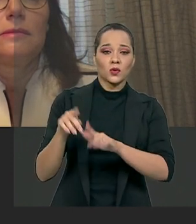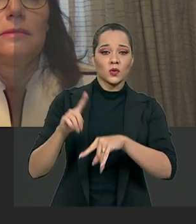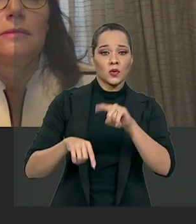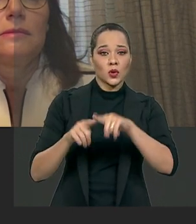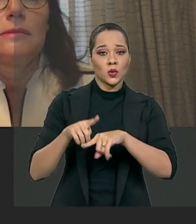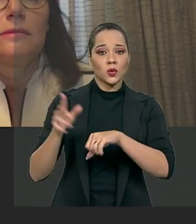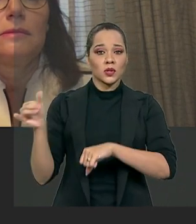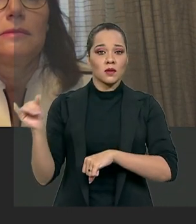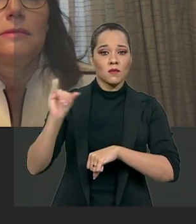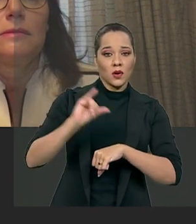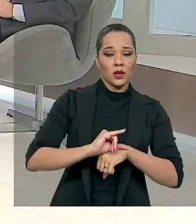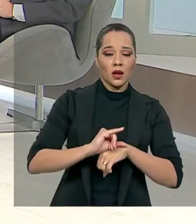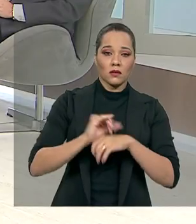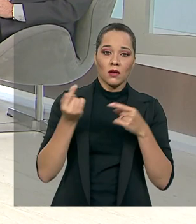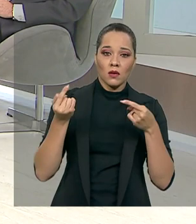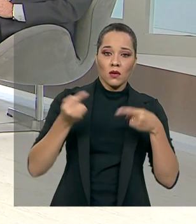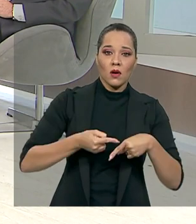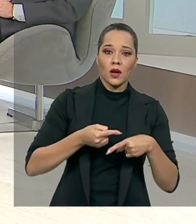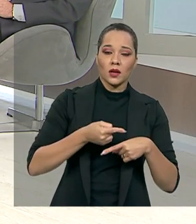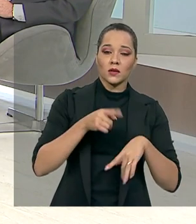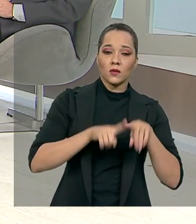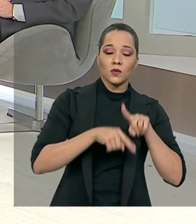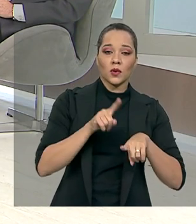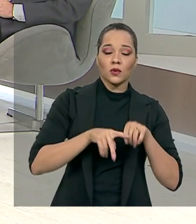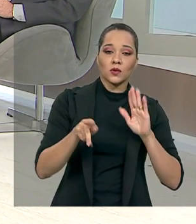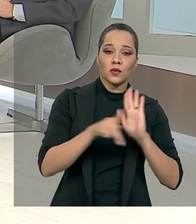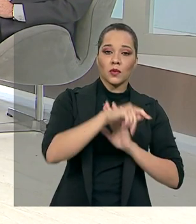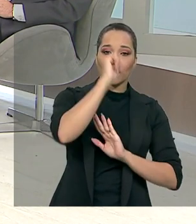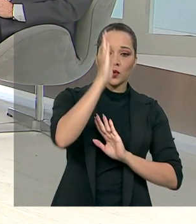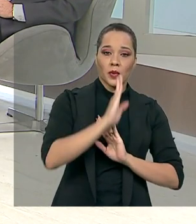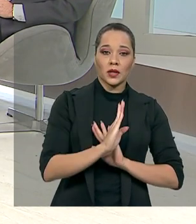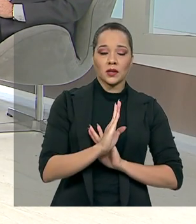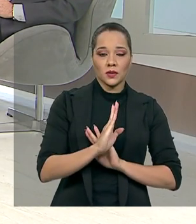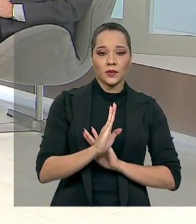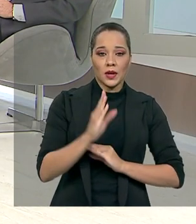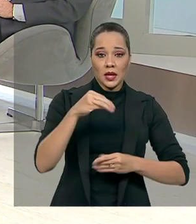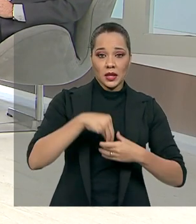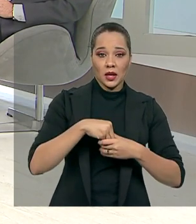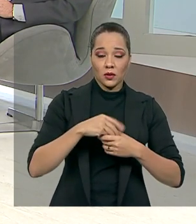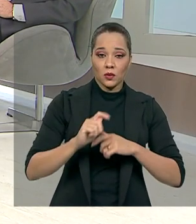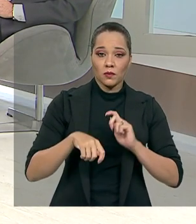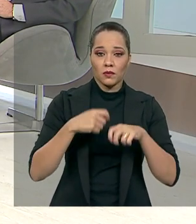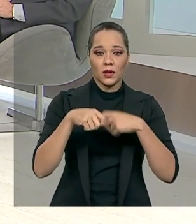importados na concorrência com os produtos nacionais dentro do nosso mercado.